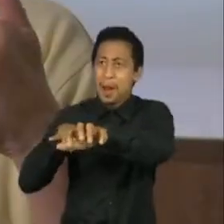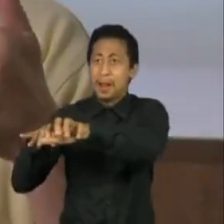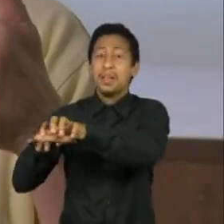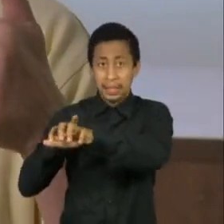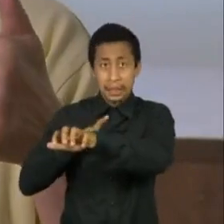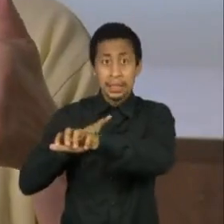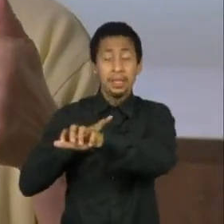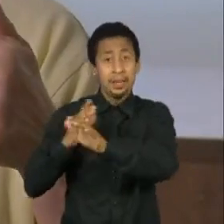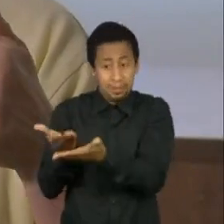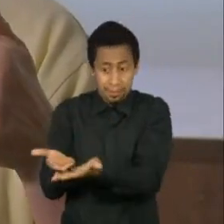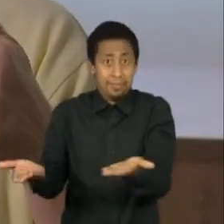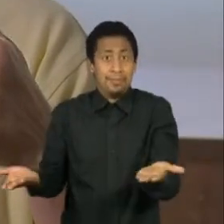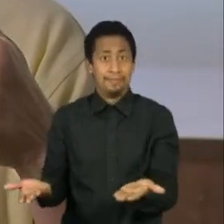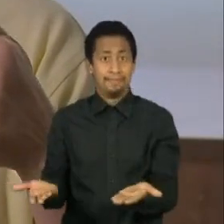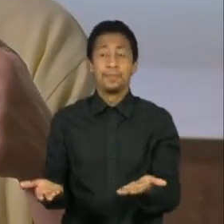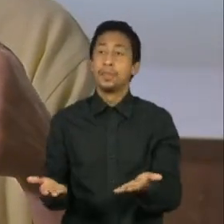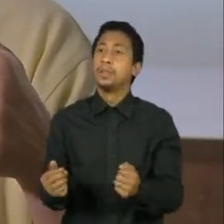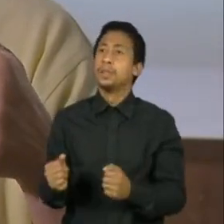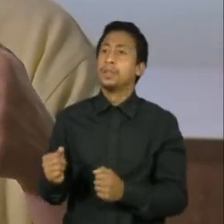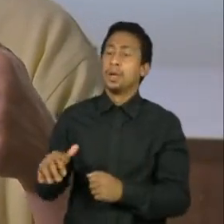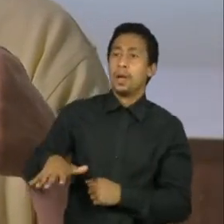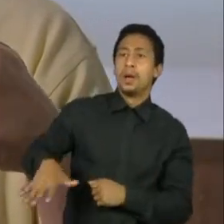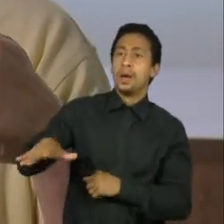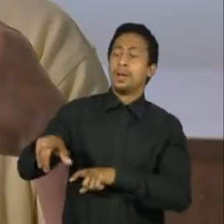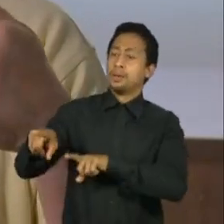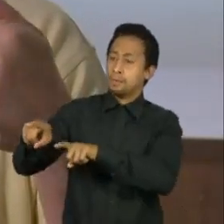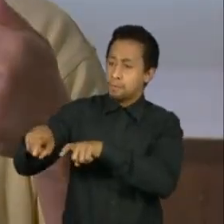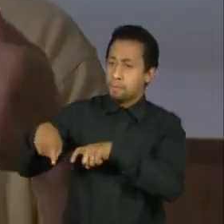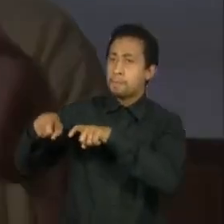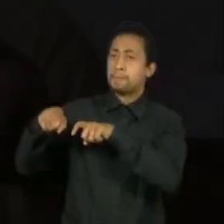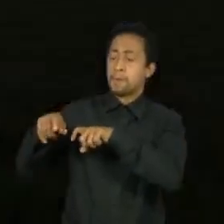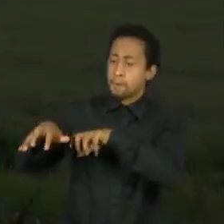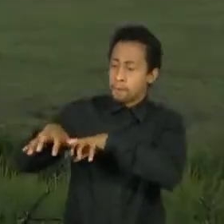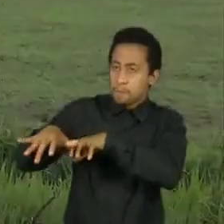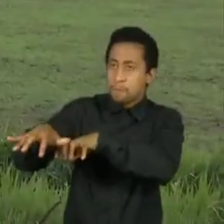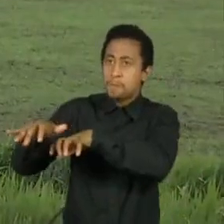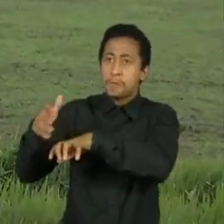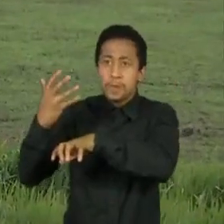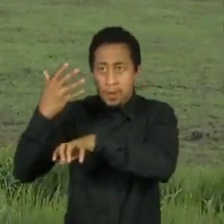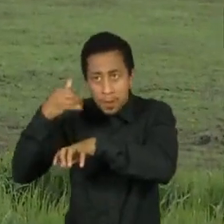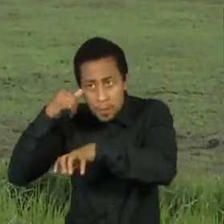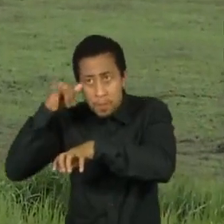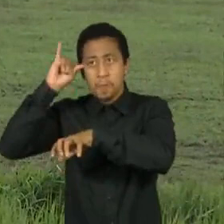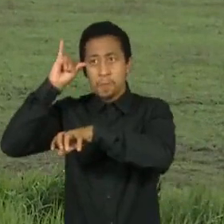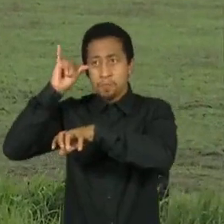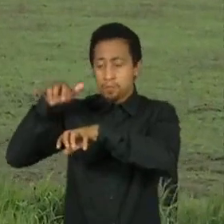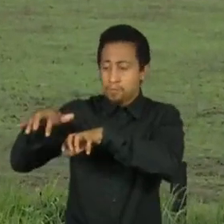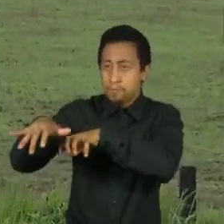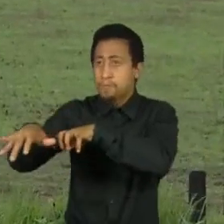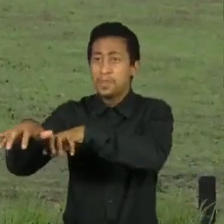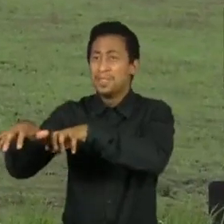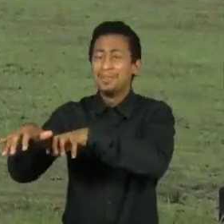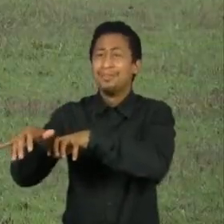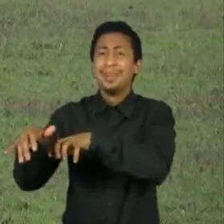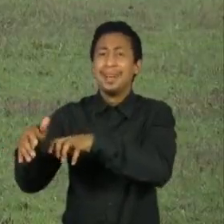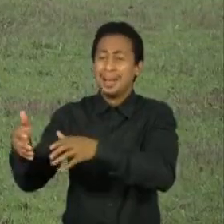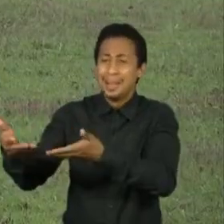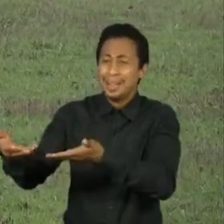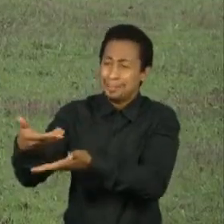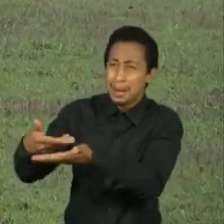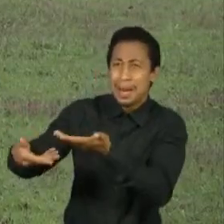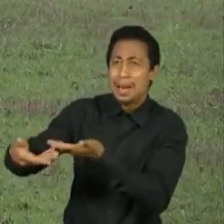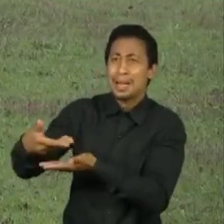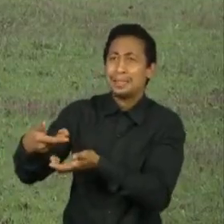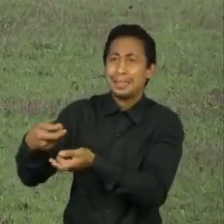A produtividade da pecuária na Amazônia é muito baixa. É uma produtividade que é um sétimo